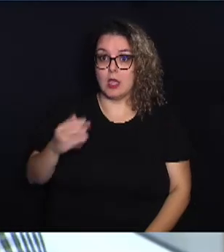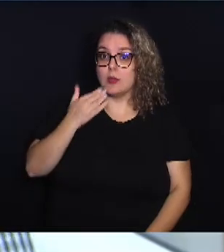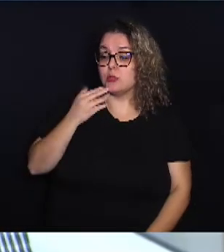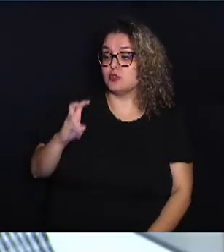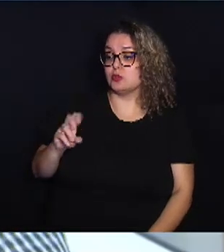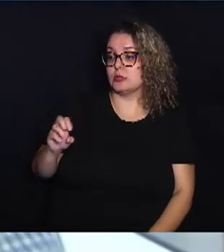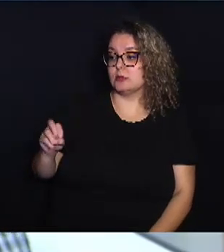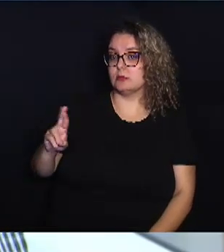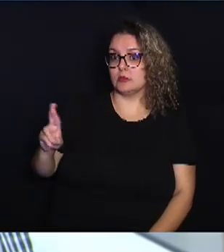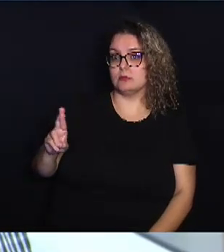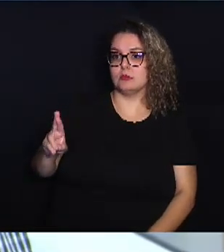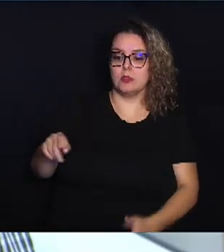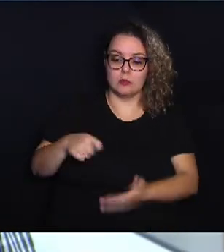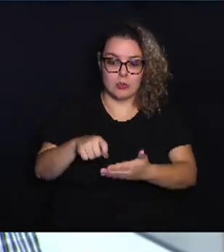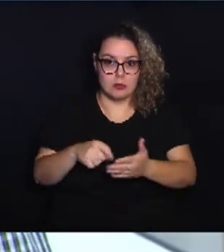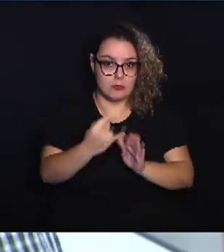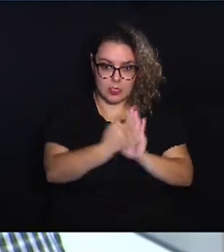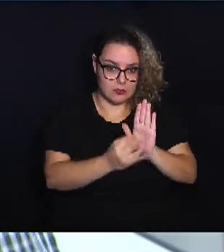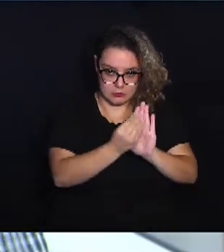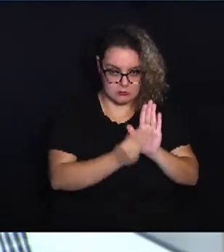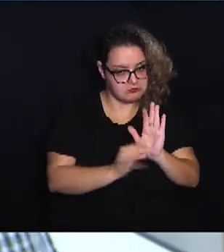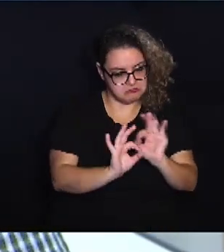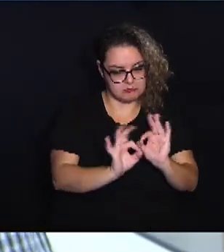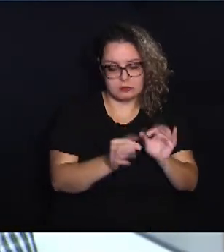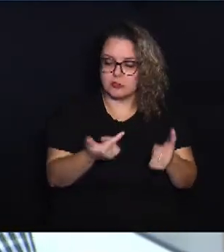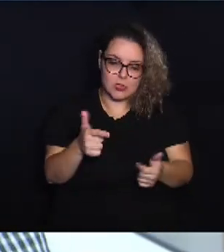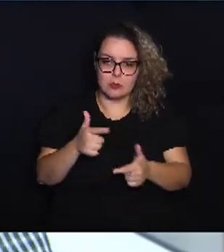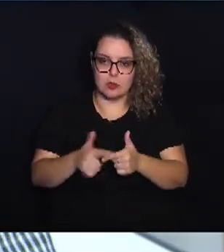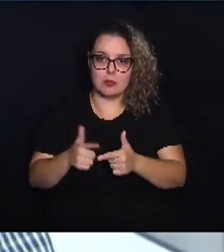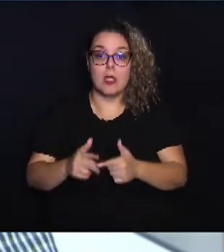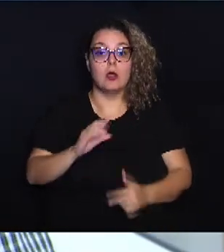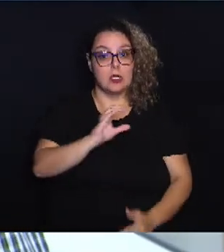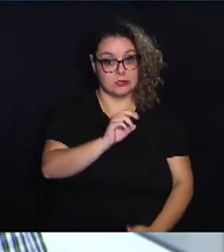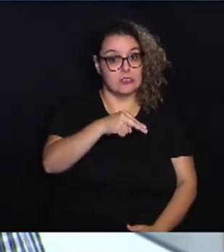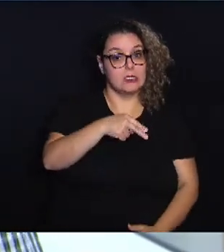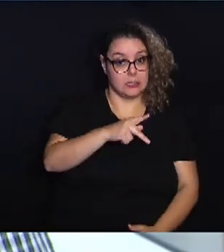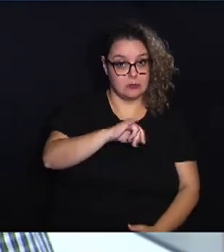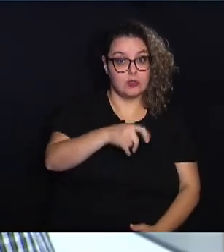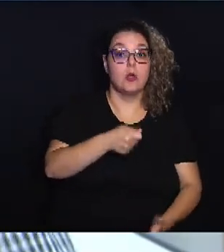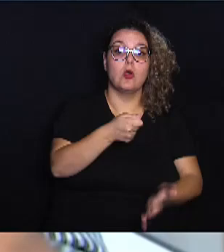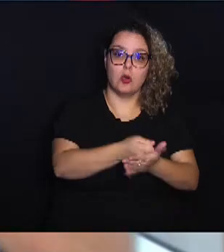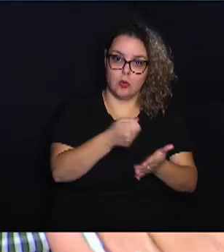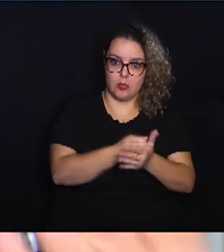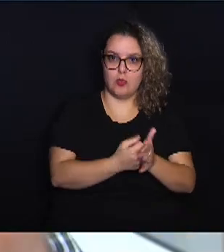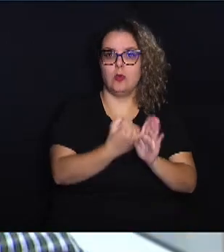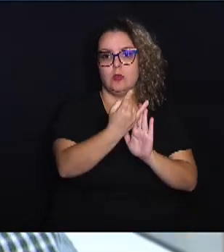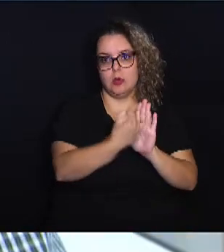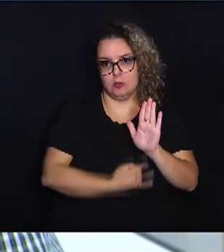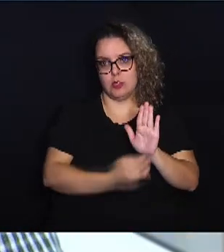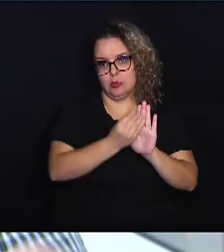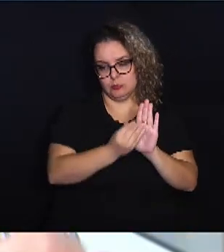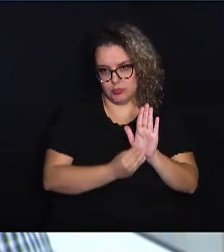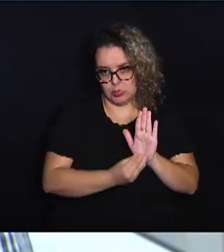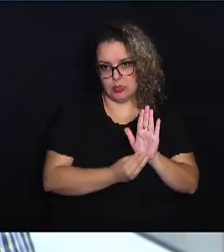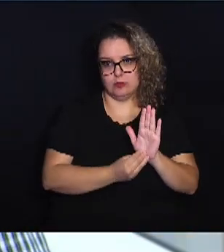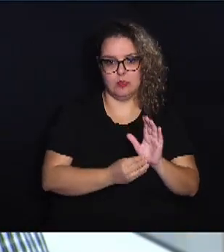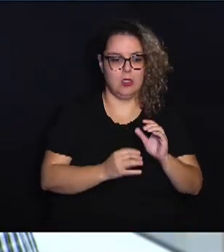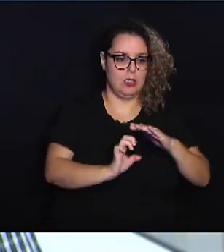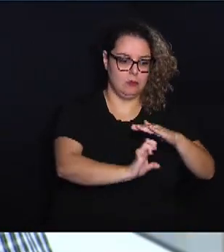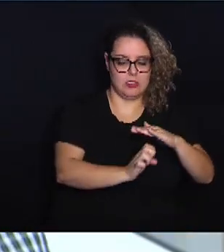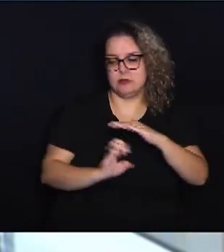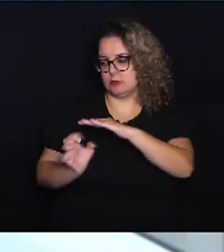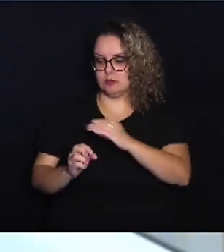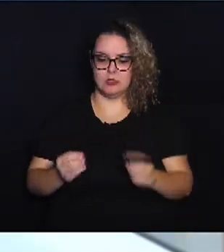Marca lá, mesmo não emitindo a nota fiscal. Agora, quando é CNPJ, é obrigado a emitir. CNPJ para CNPJ é